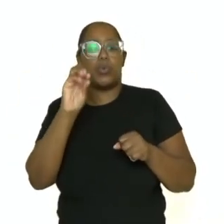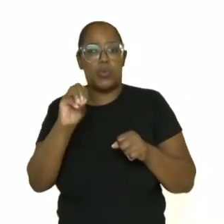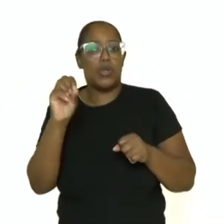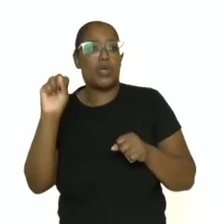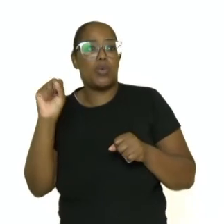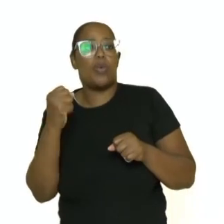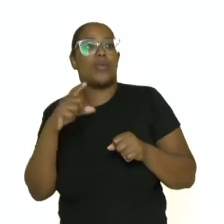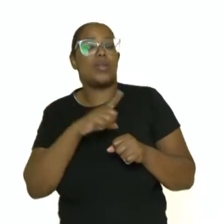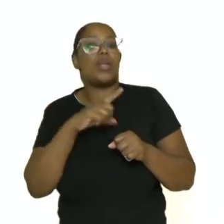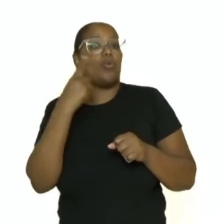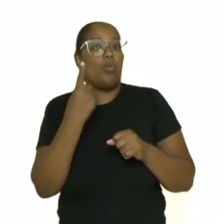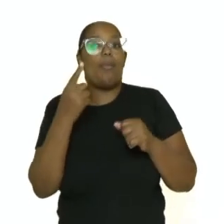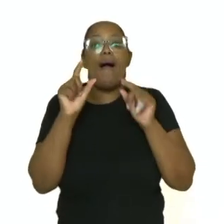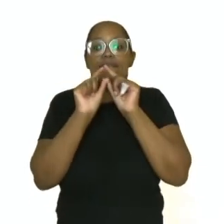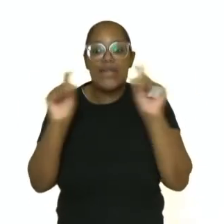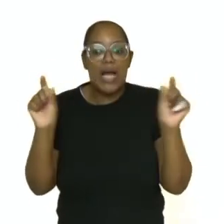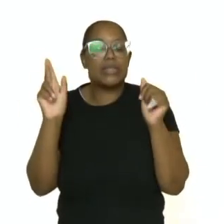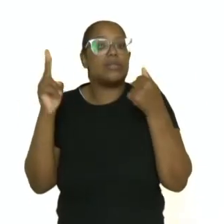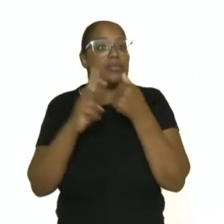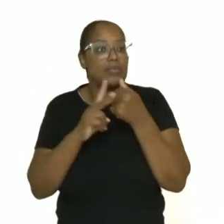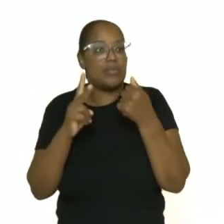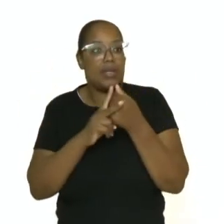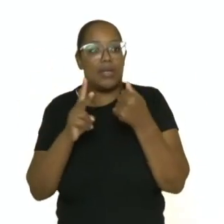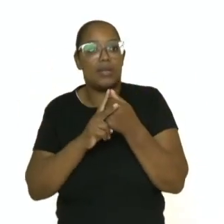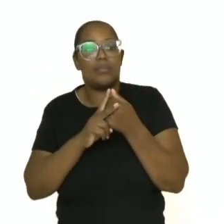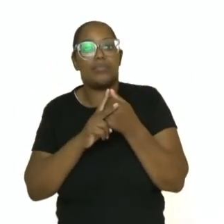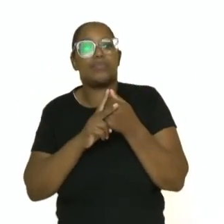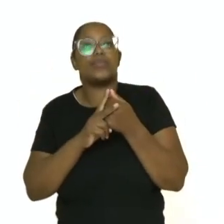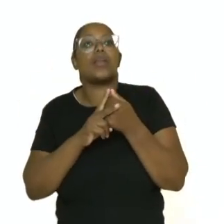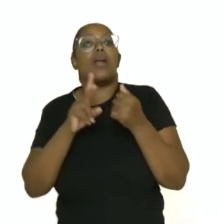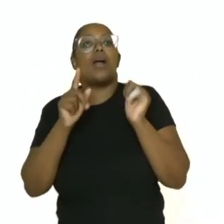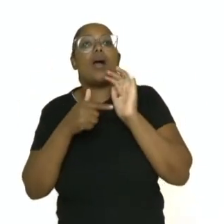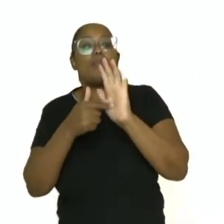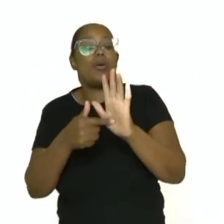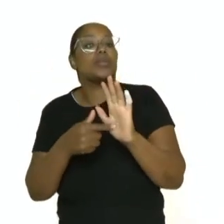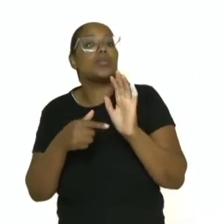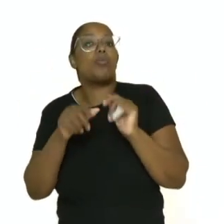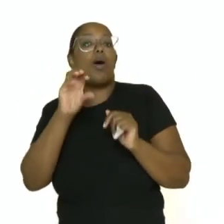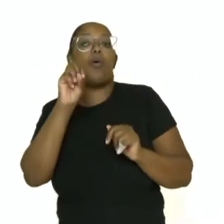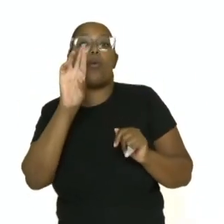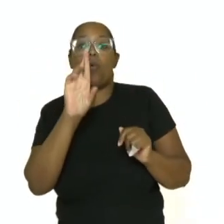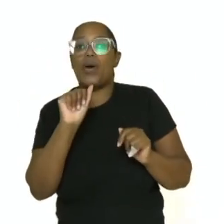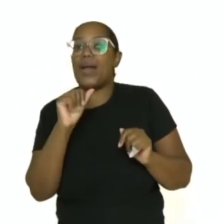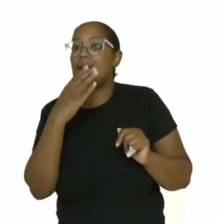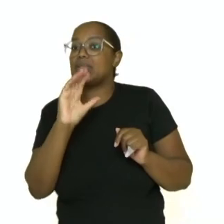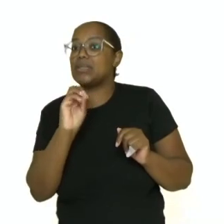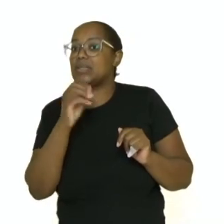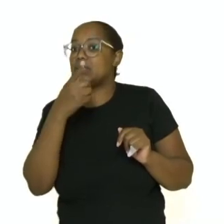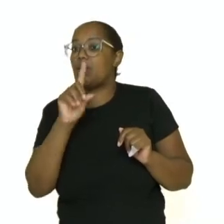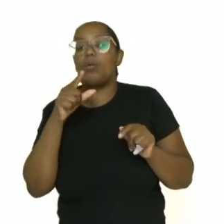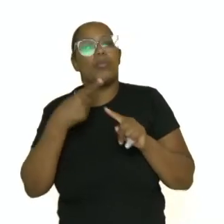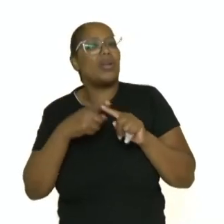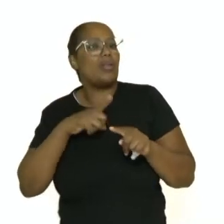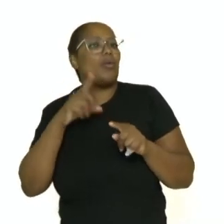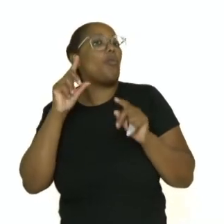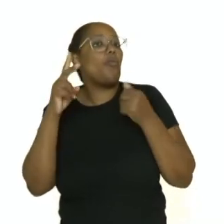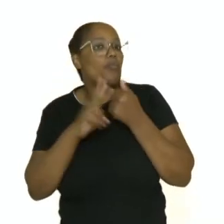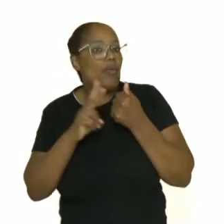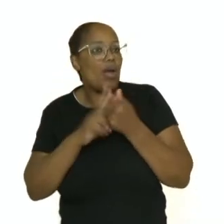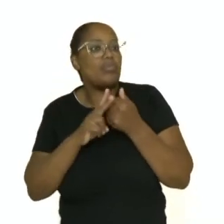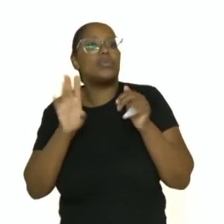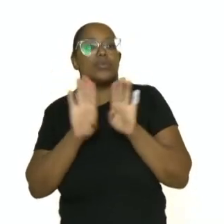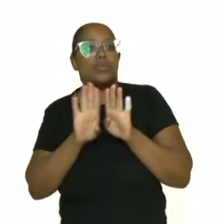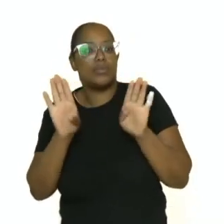tenho uma frase verbal, portanto, representa uma oração com a presença de um verbo. E, ao mesmo tempo, por ser